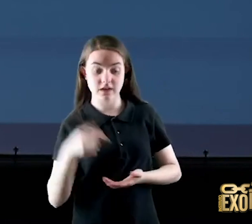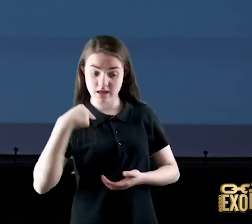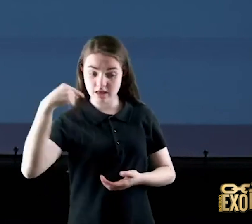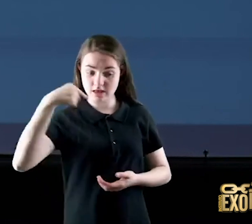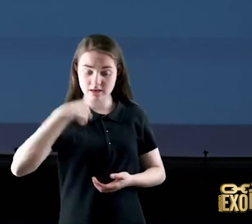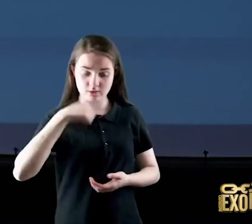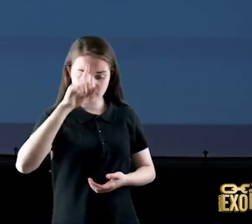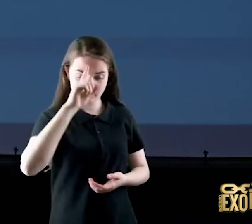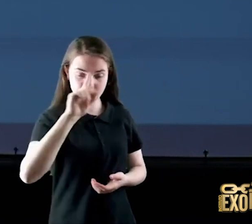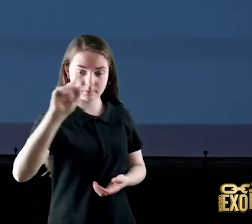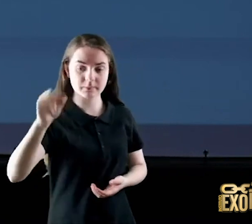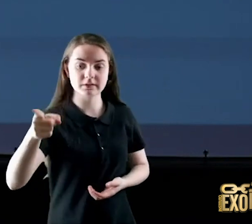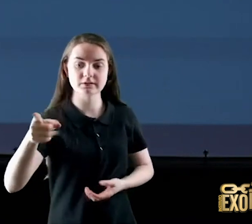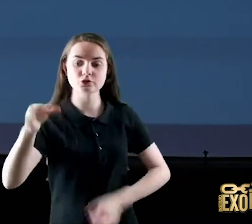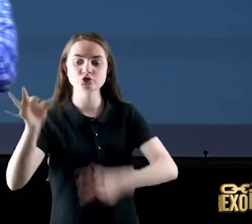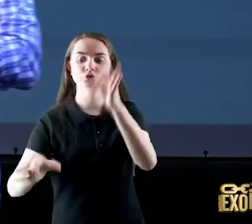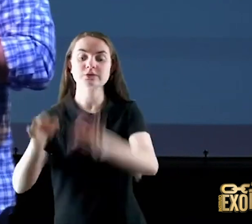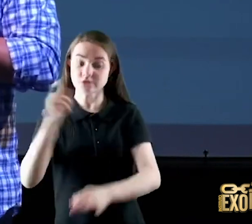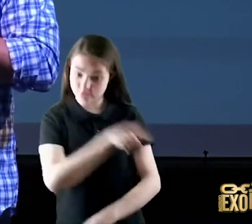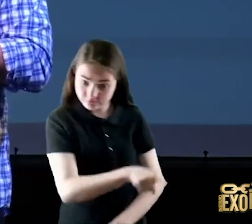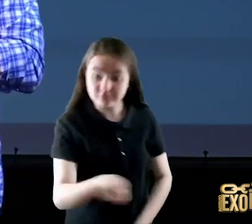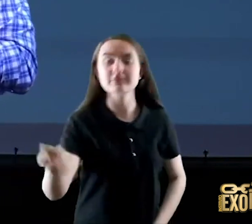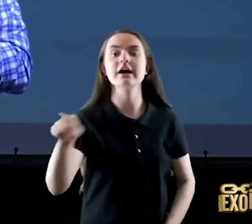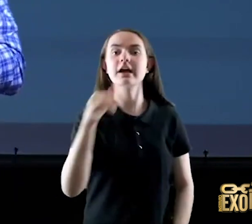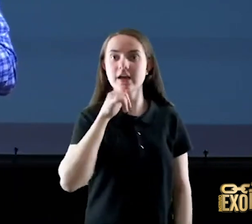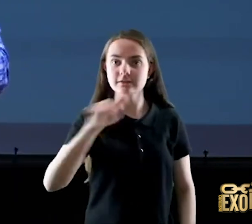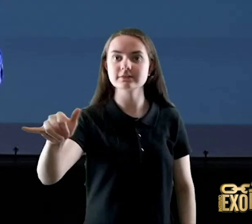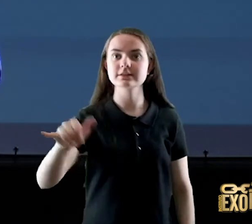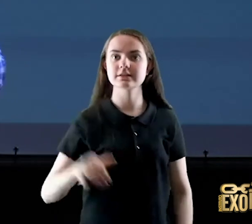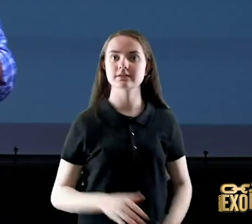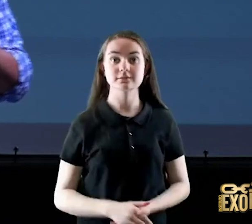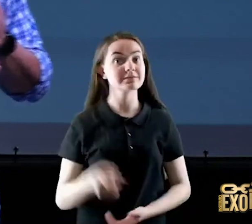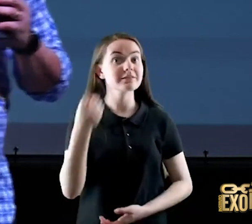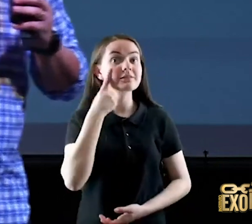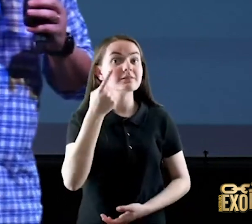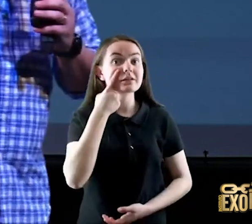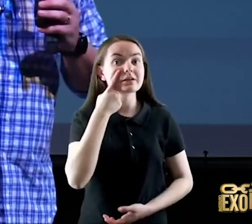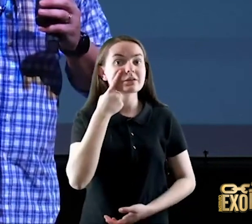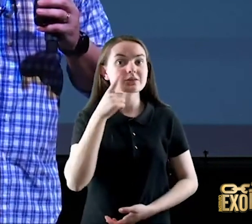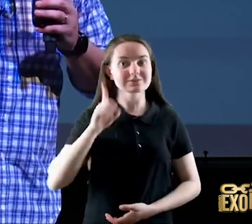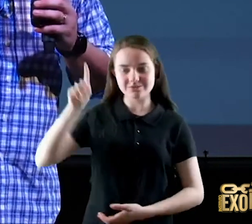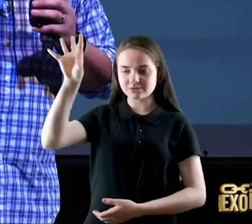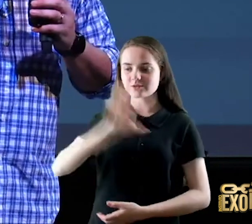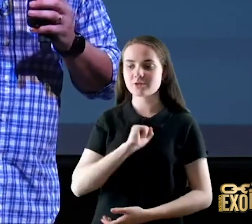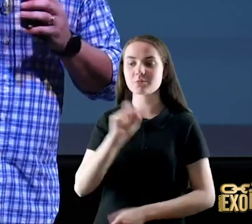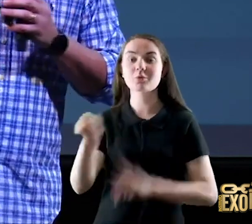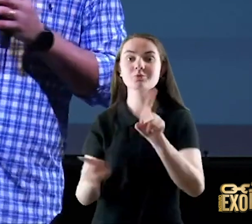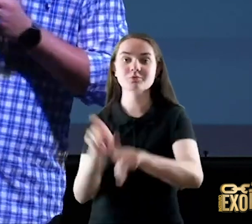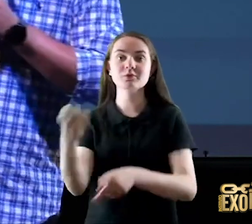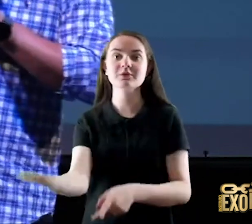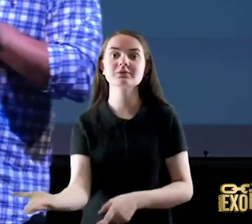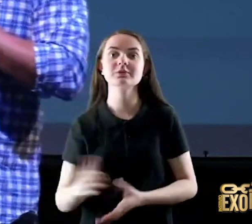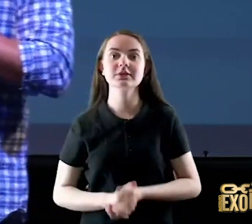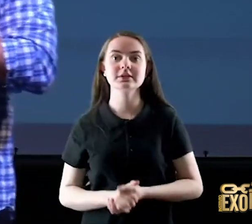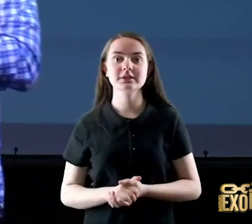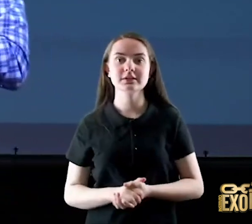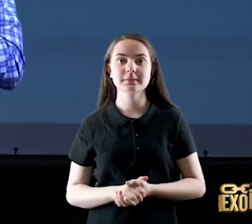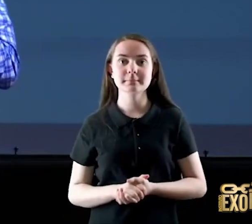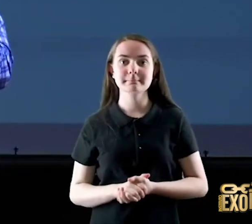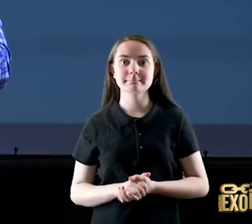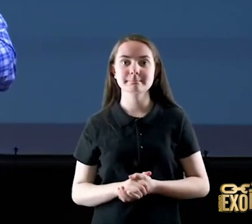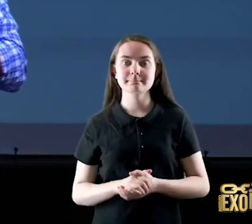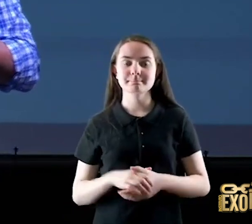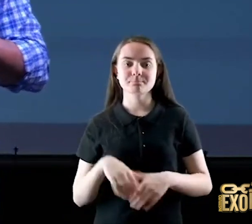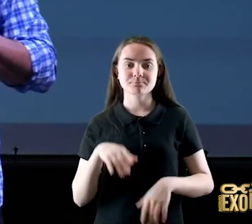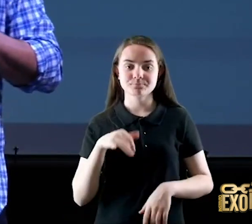juiz sobre aquela cidade vai lá e avisa olha como é que Deus ama um povo que nem é povo dele ah senhor você tem que morrer olha